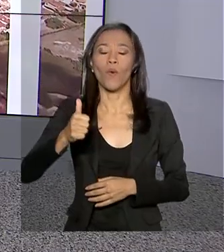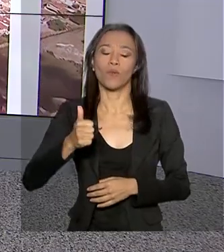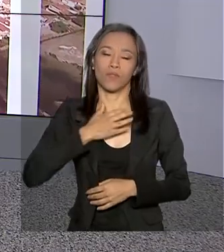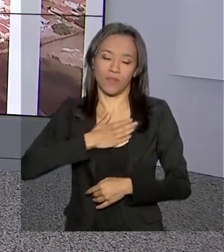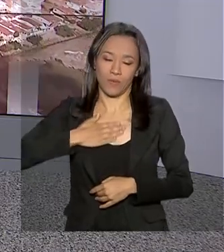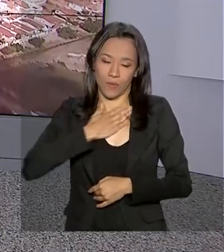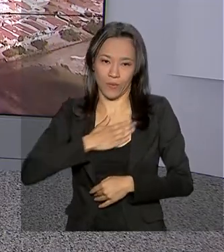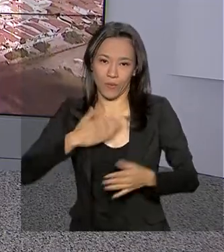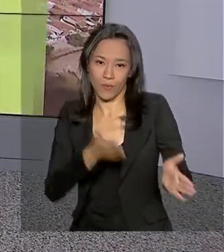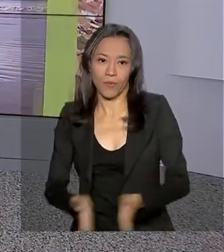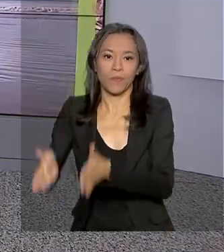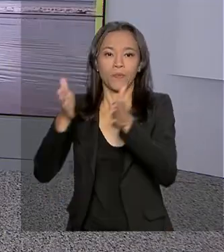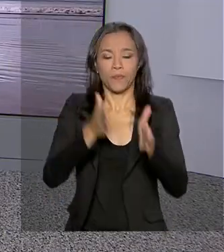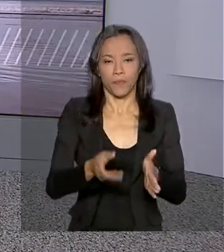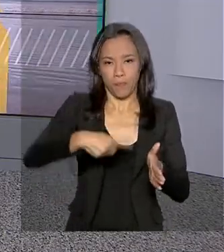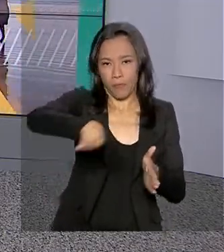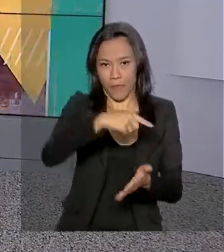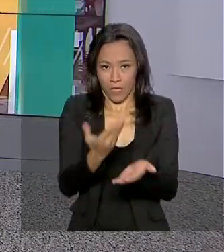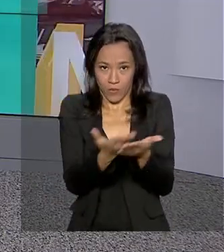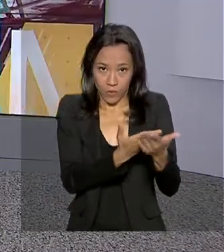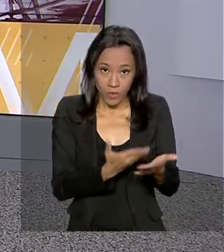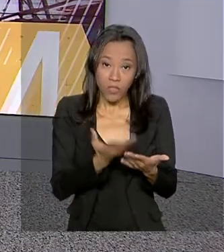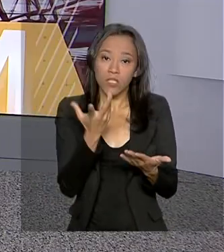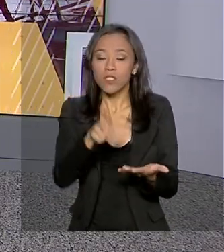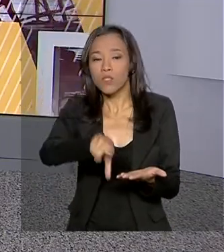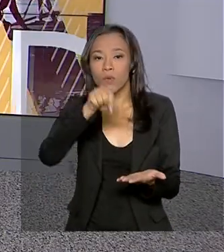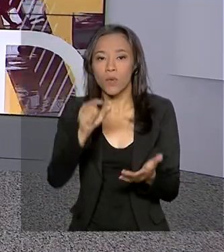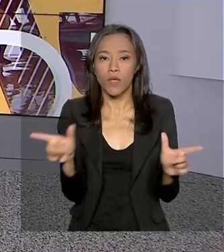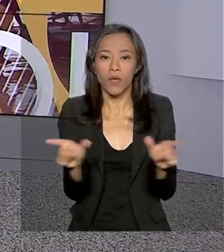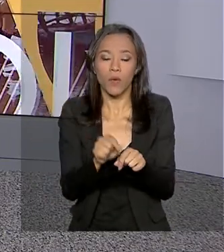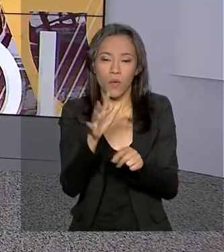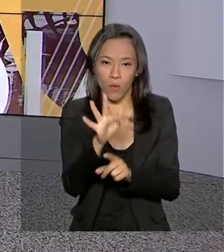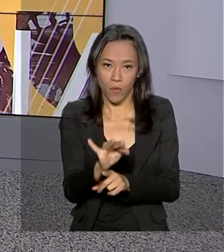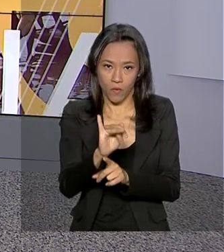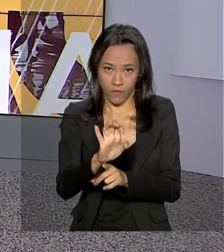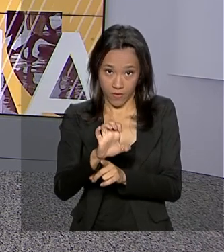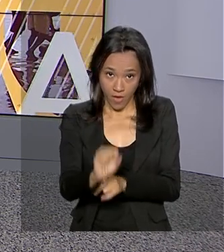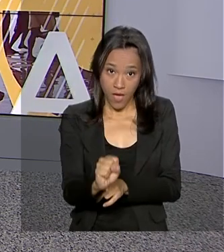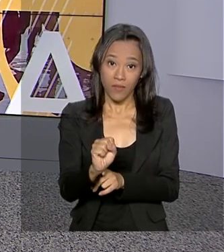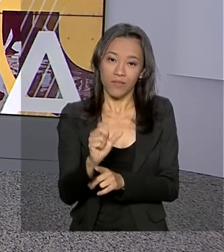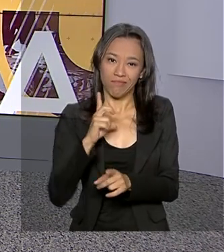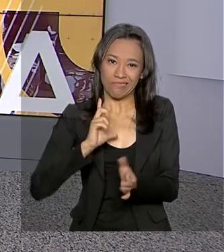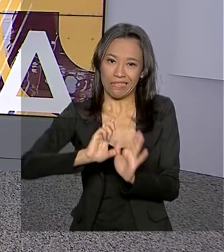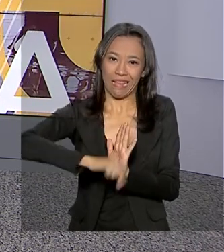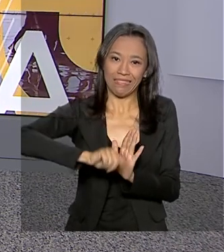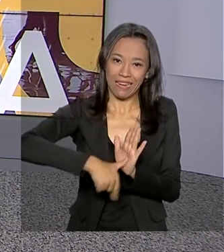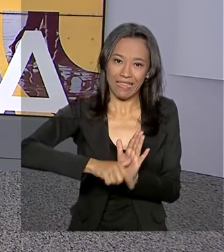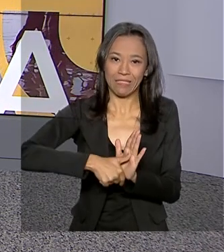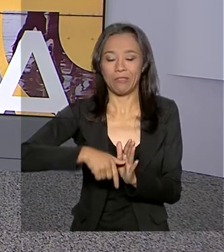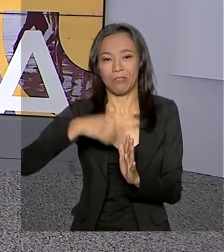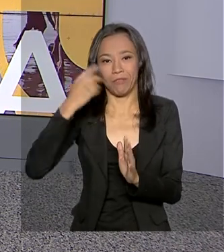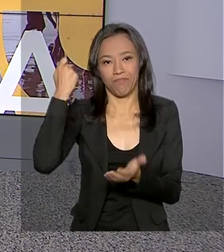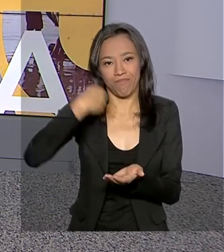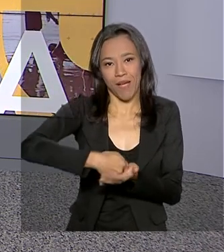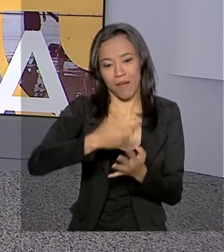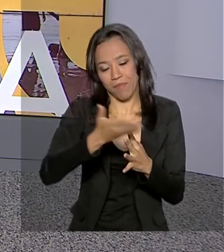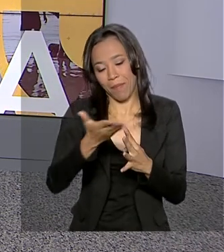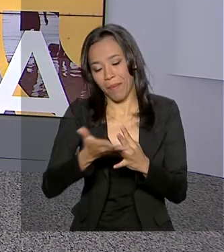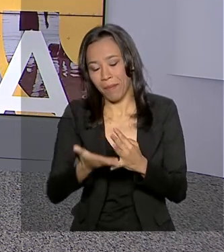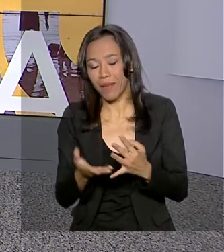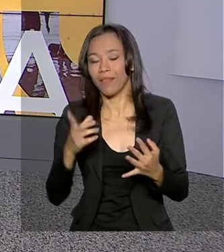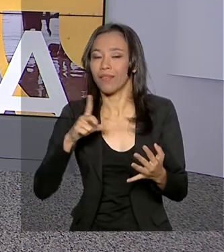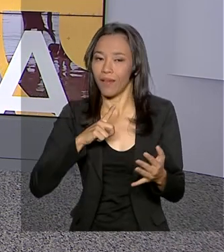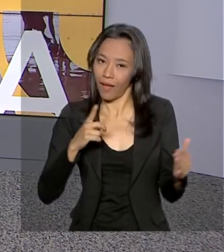Estudantes do ensino superior que aderiram ao Fundo de Financiamento Estudantil, FIES, e estão com atraso no pagamento das prestações, têm até